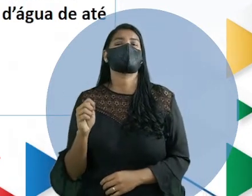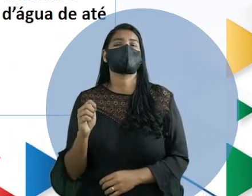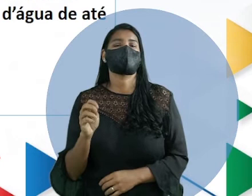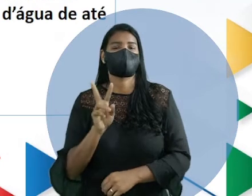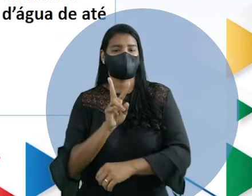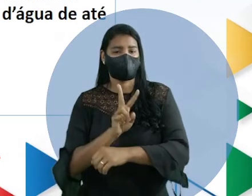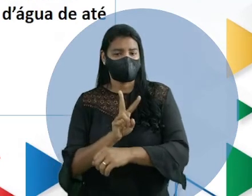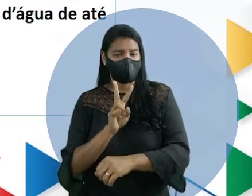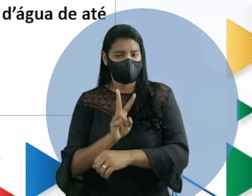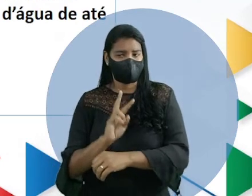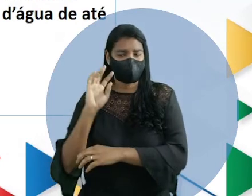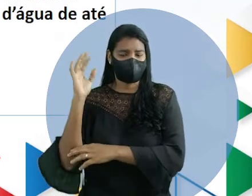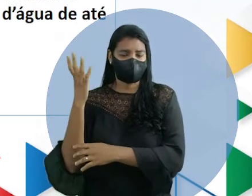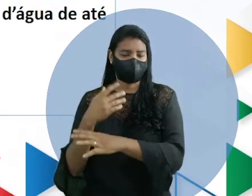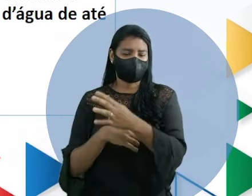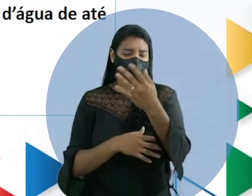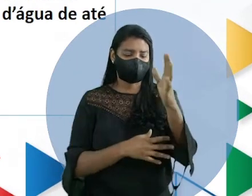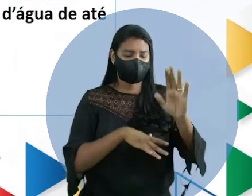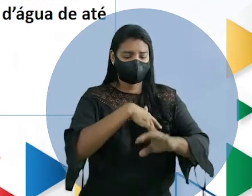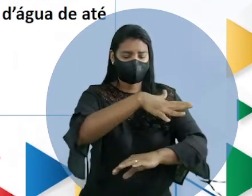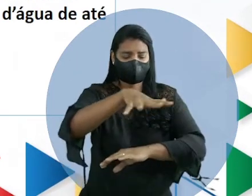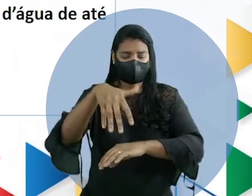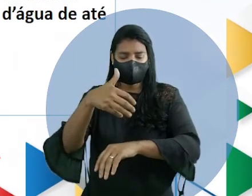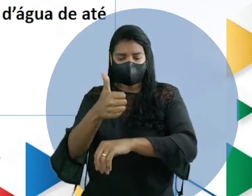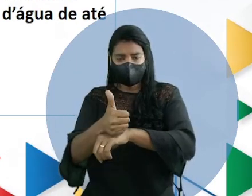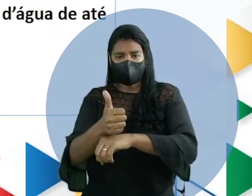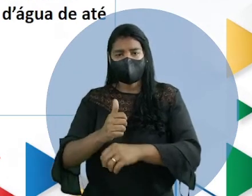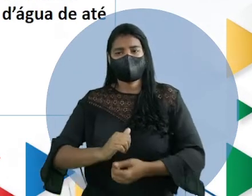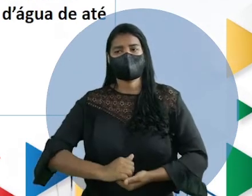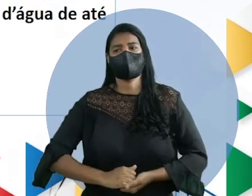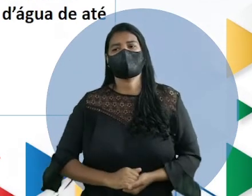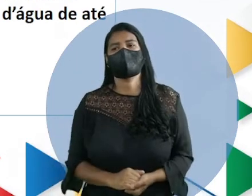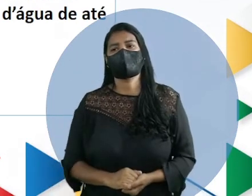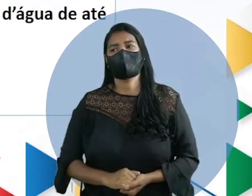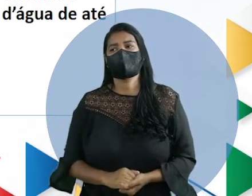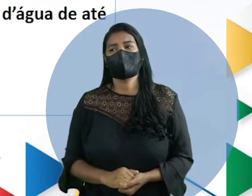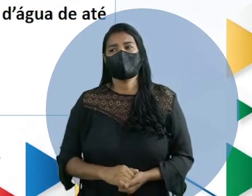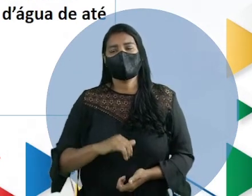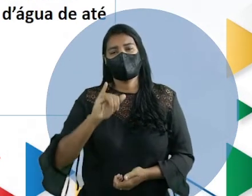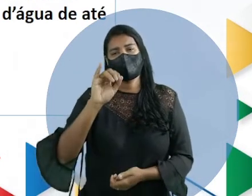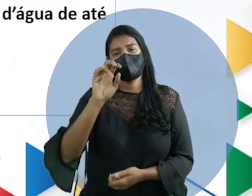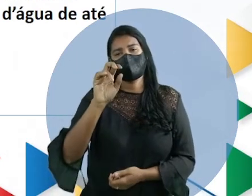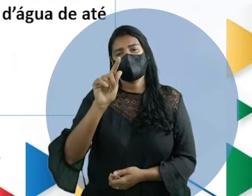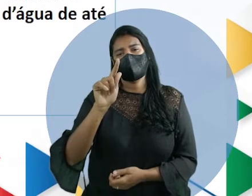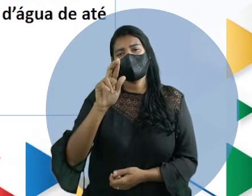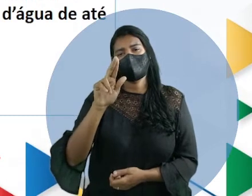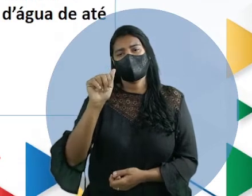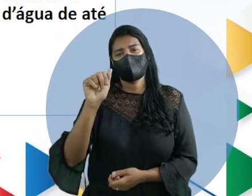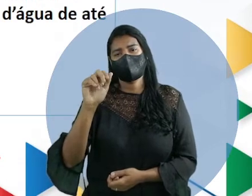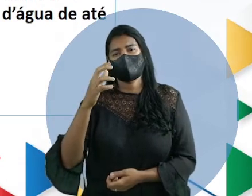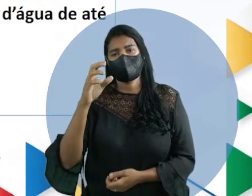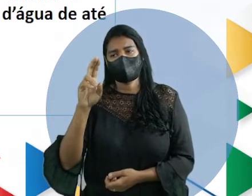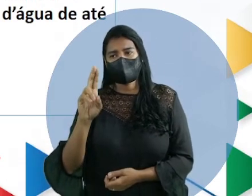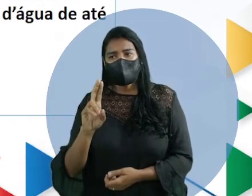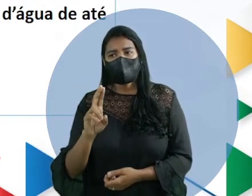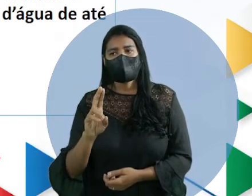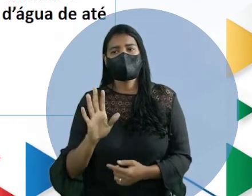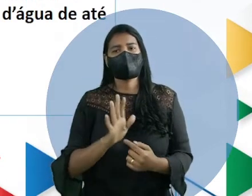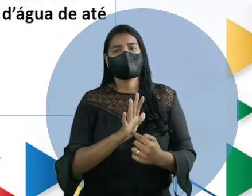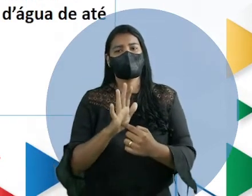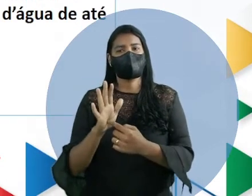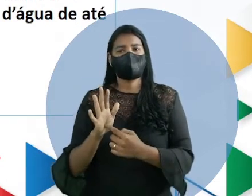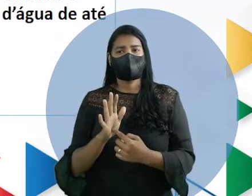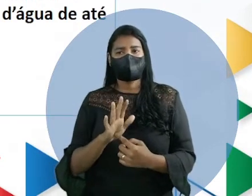reservas é lá, o Parque Nacional do Iguaçu. Ela abriga importância e patrimônio genético de